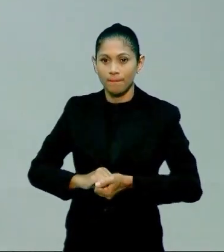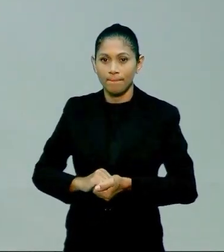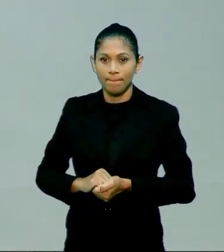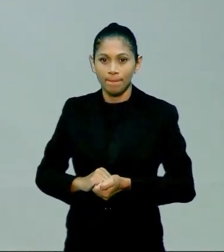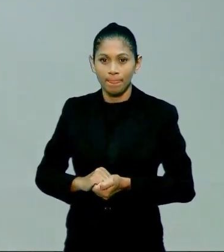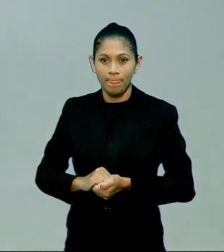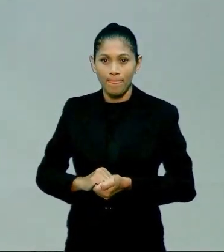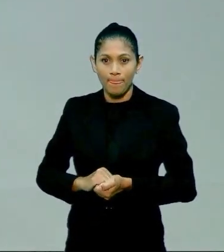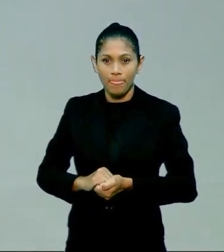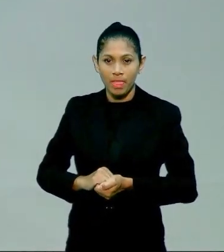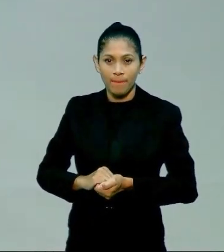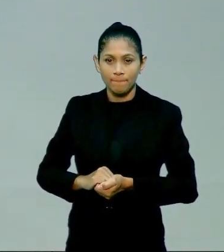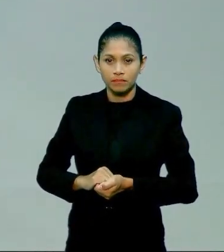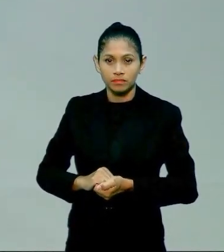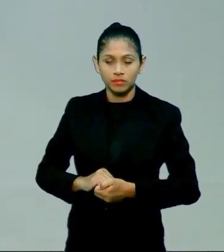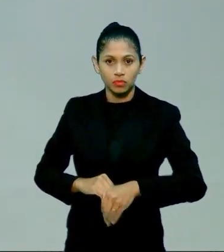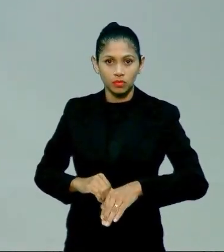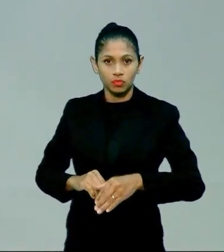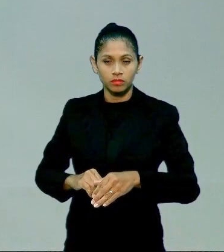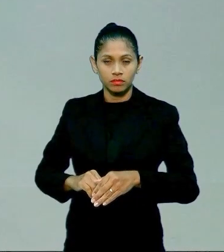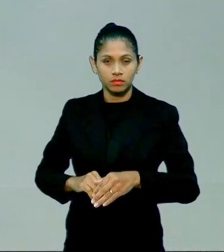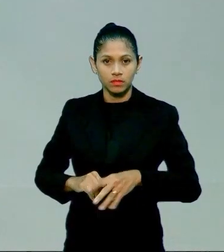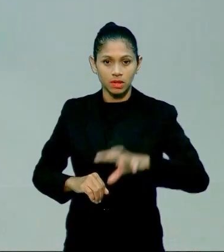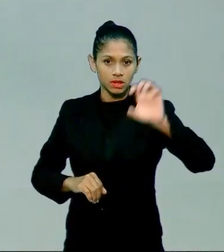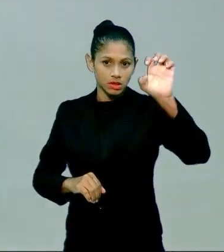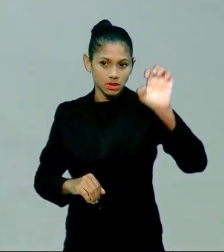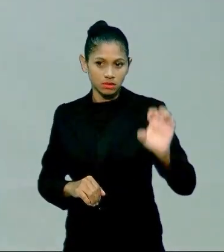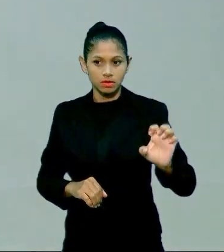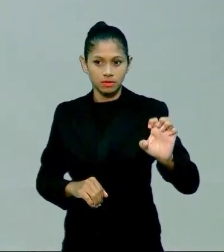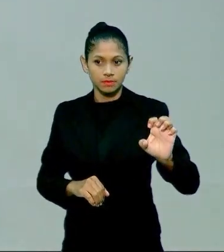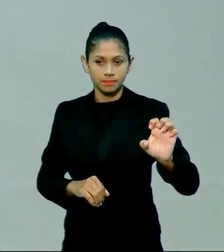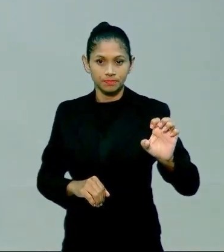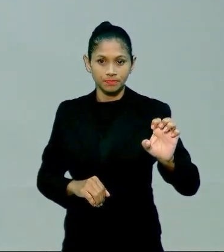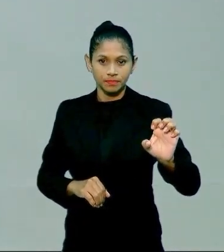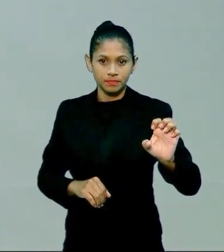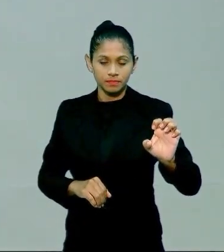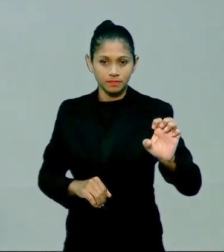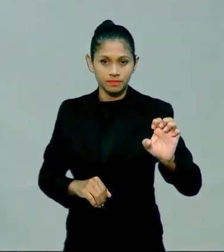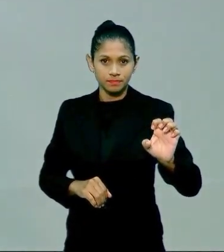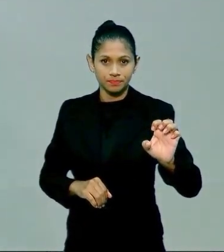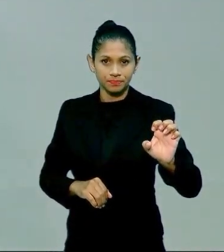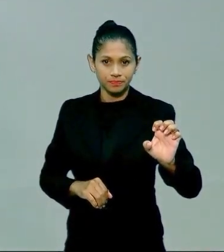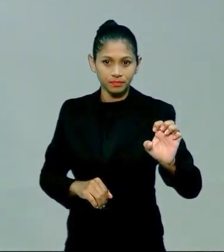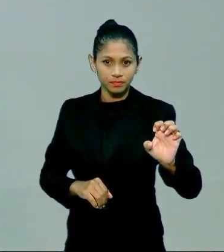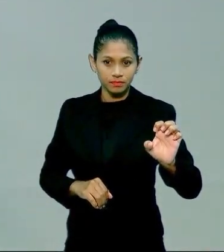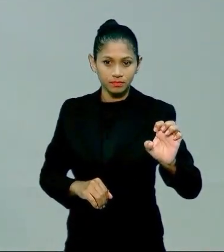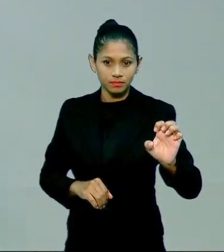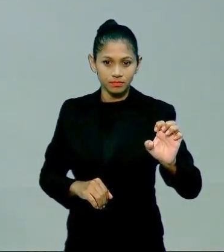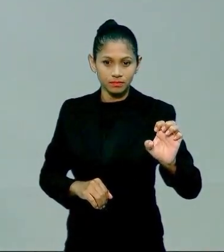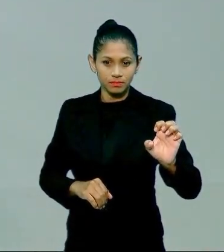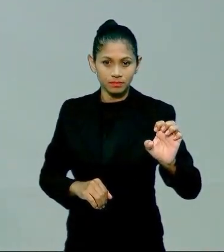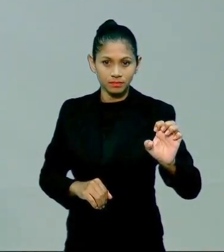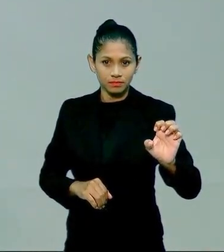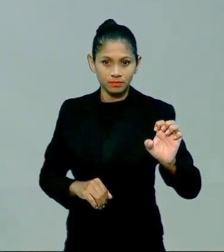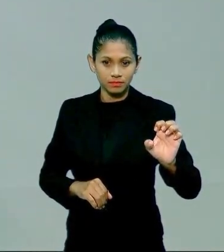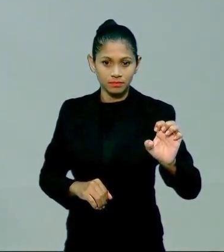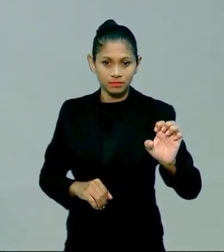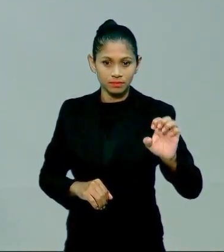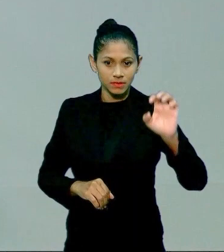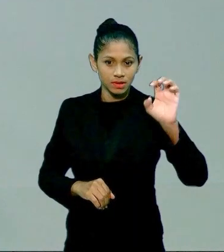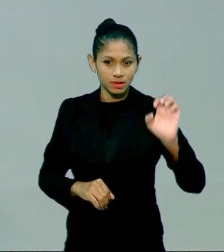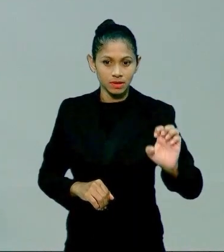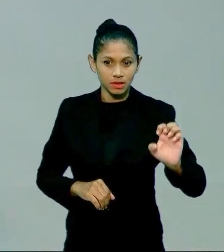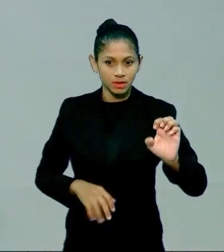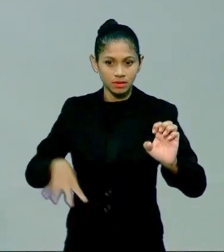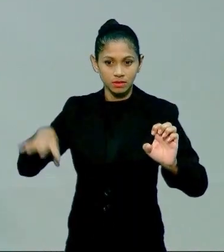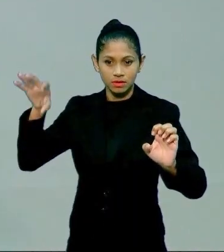meu lado esquerdo esse aqui é o poço de vocês mas vou colocar aqui a coleguinha o darte de um lado e